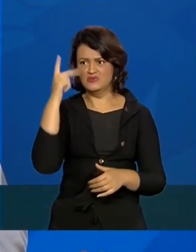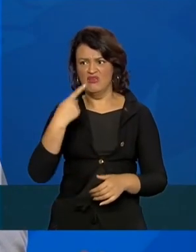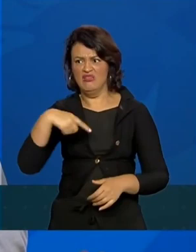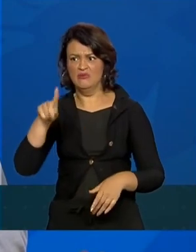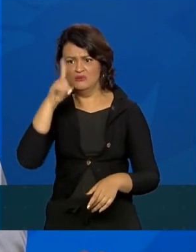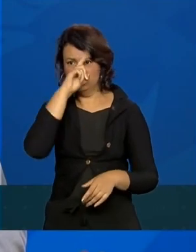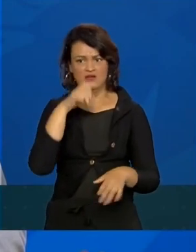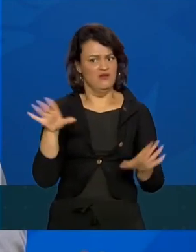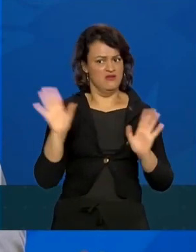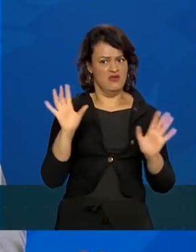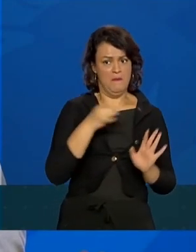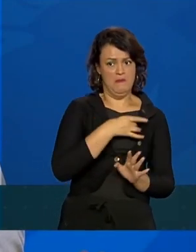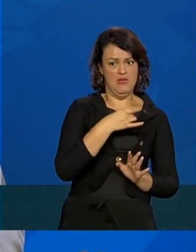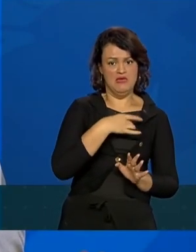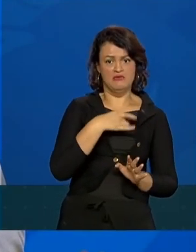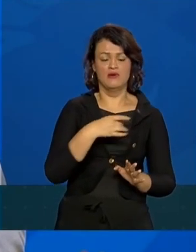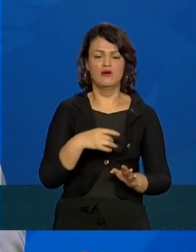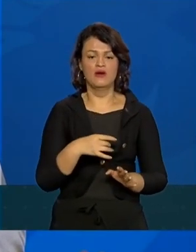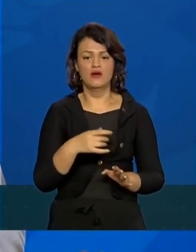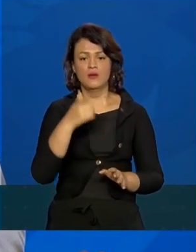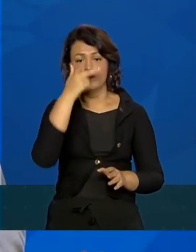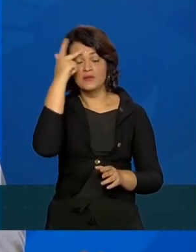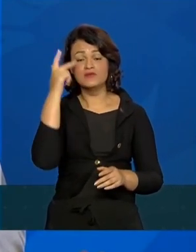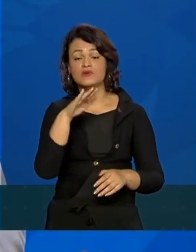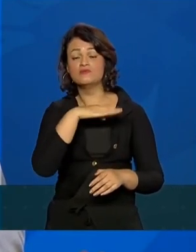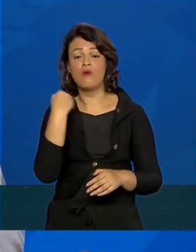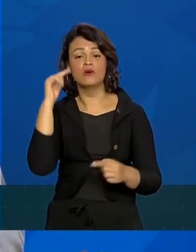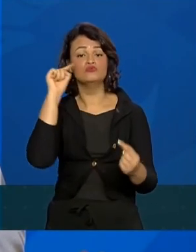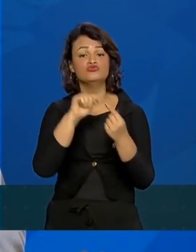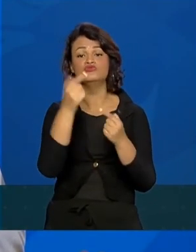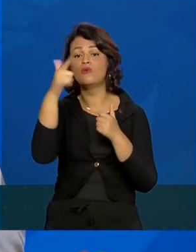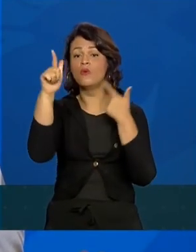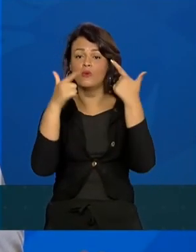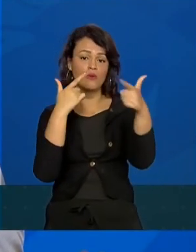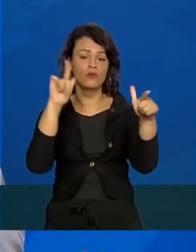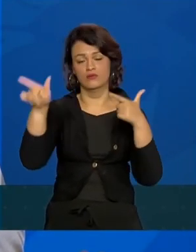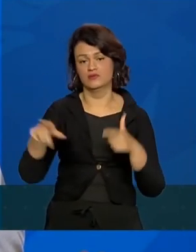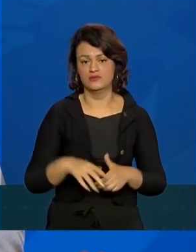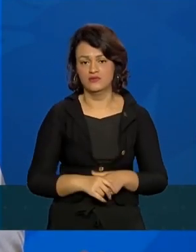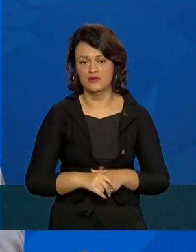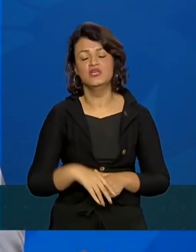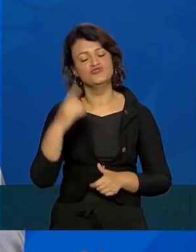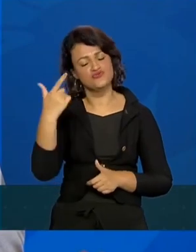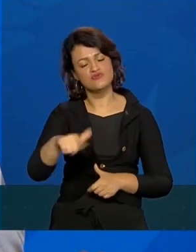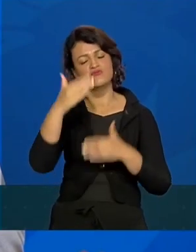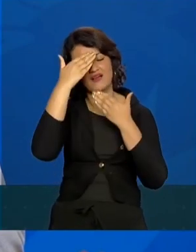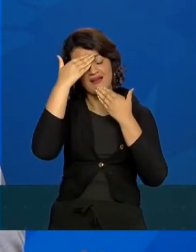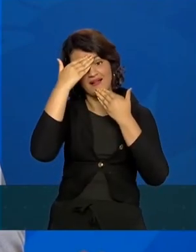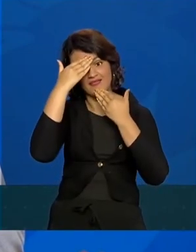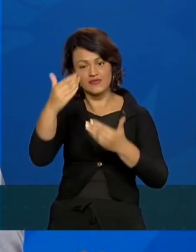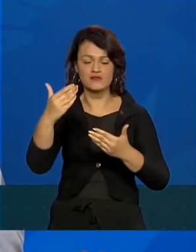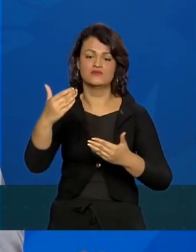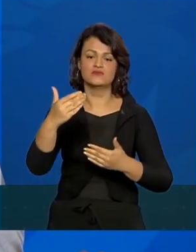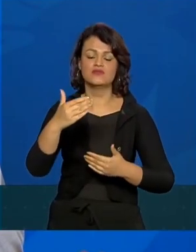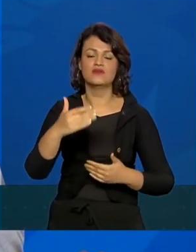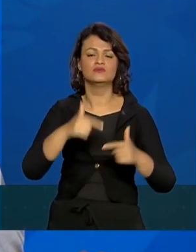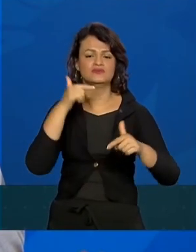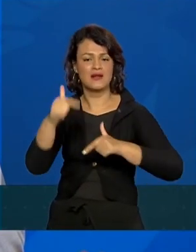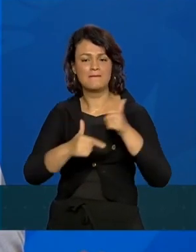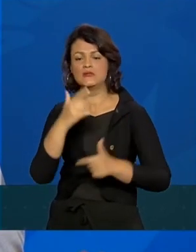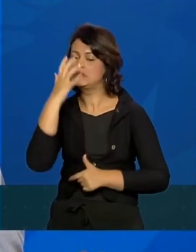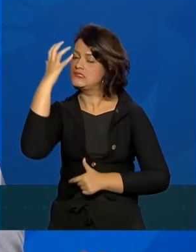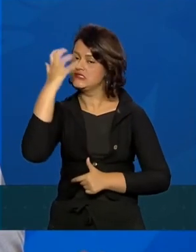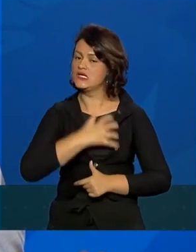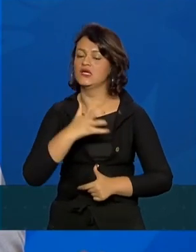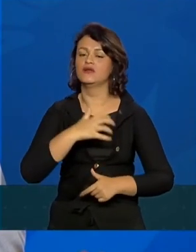casa. E as pessoas estão morrendo por outros motivos. E aqui, mais uma vez, agradeço de público o trabalho